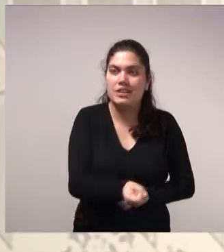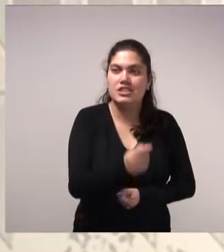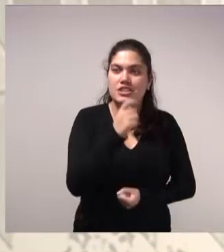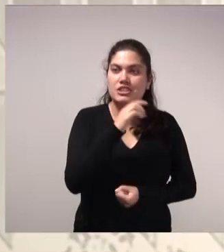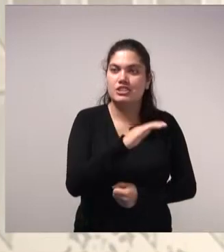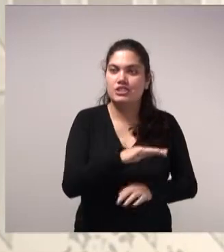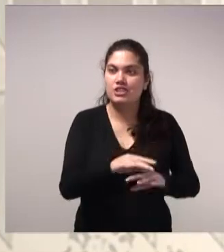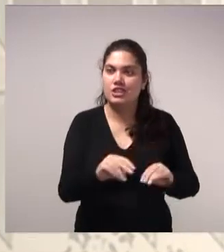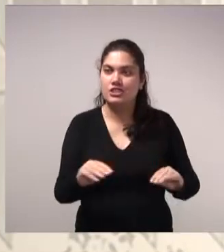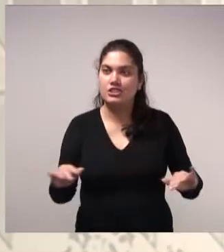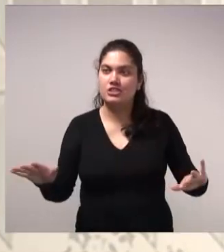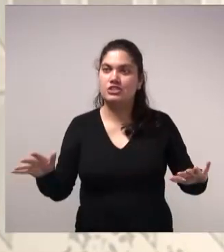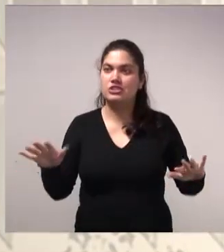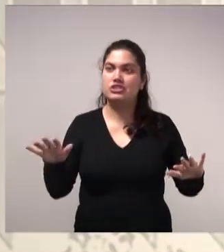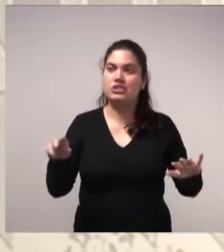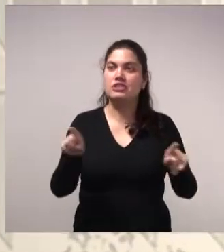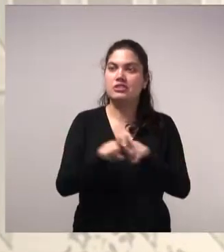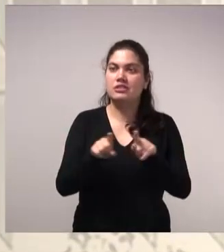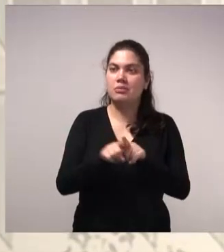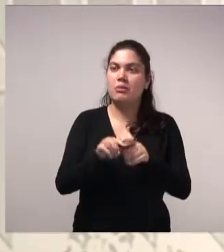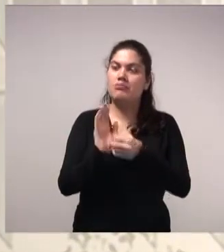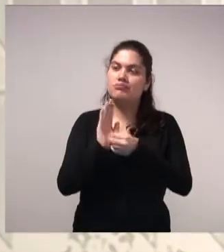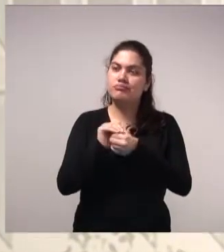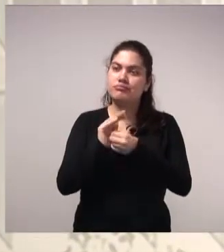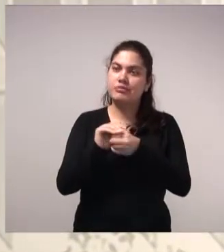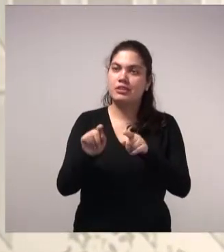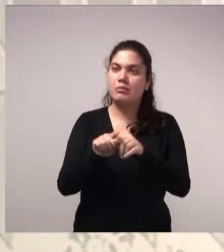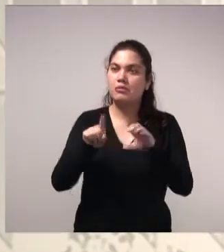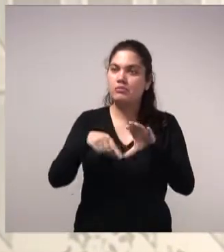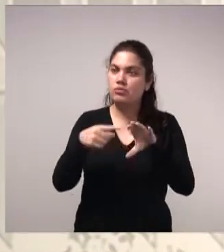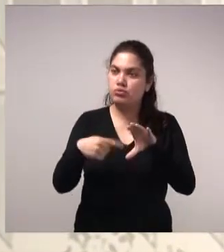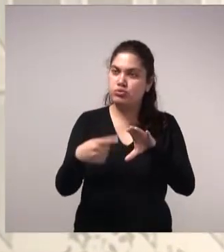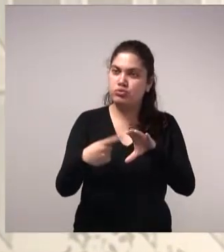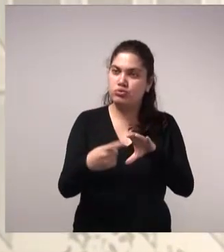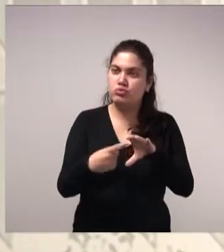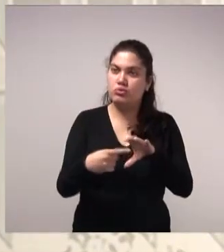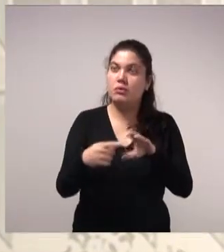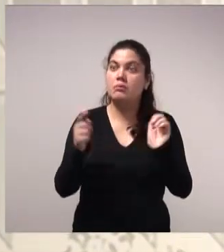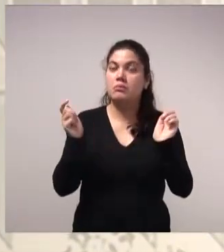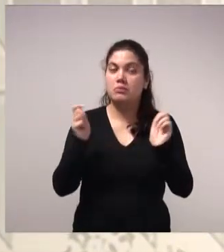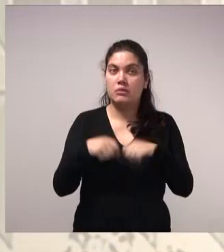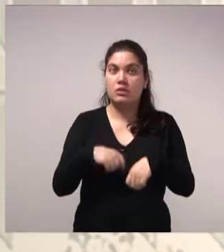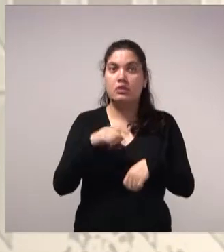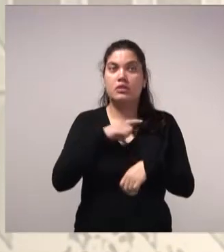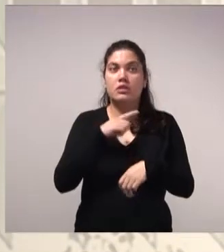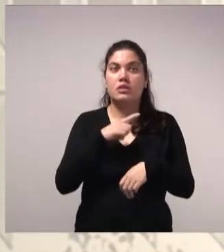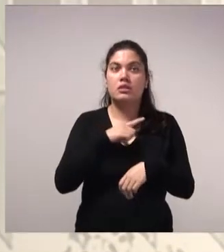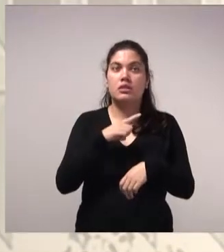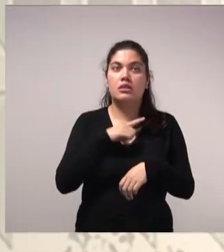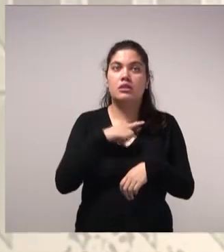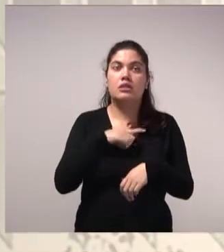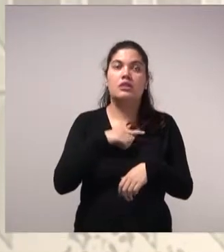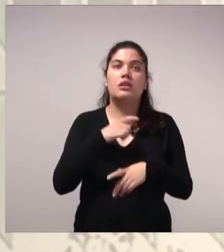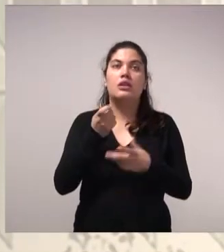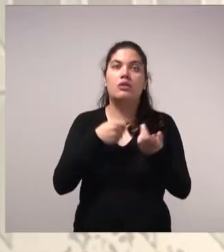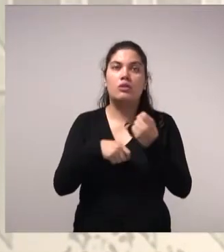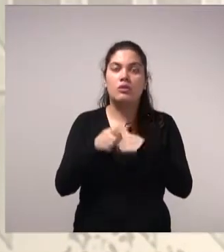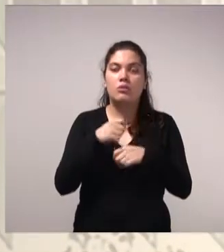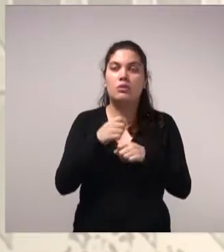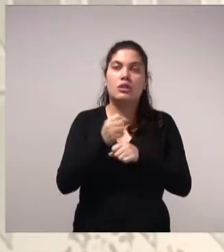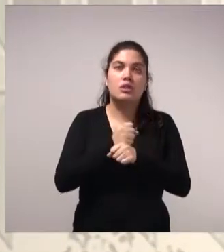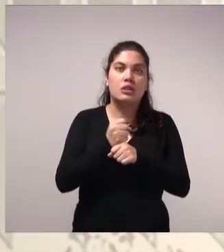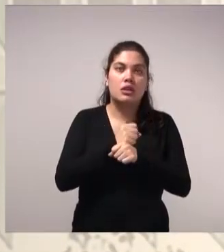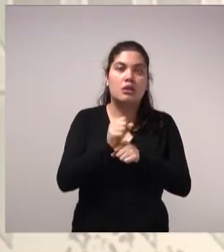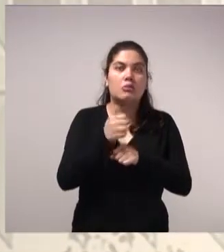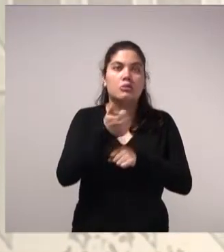lavagem de piso, descargas sanitárias e lavanderia. Ele é capaz de promover uma economia anual de aproximadamente 10